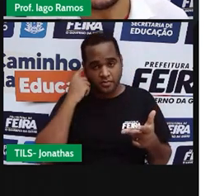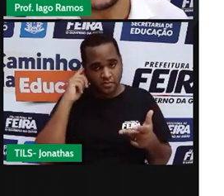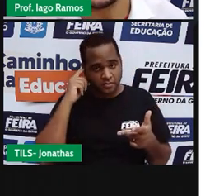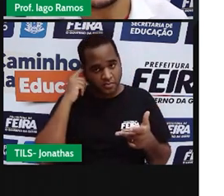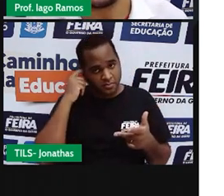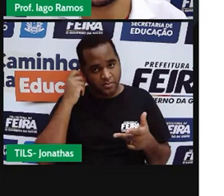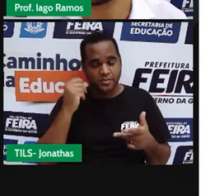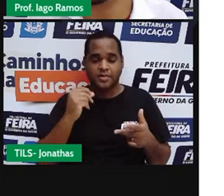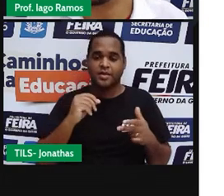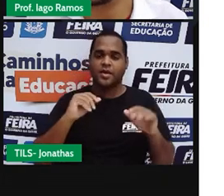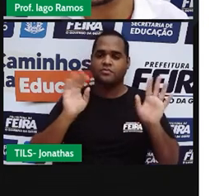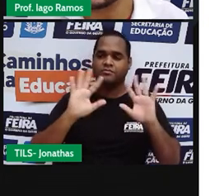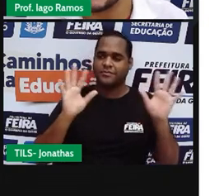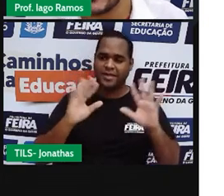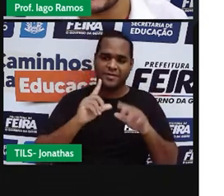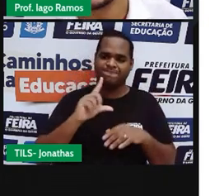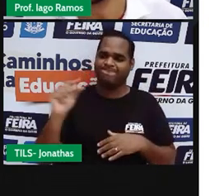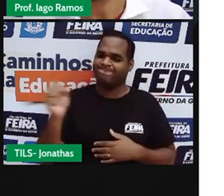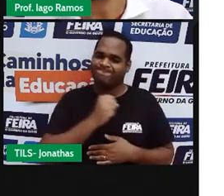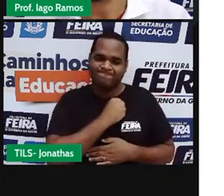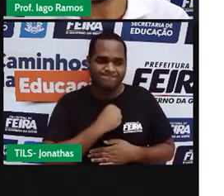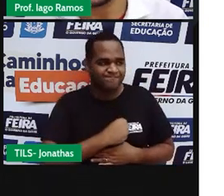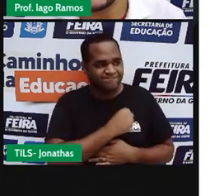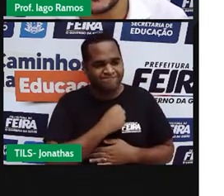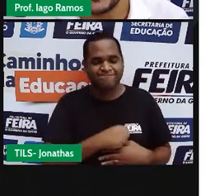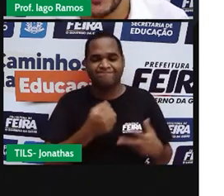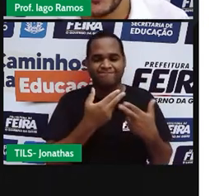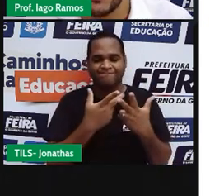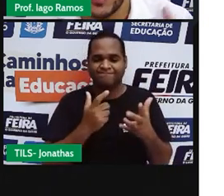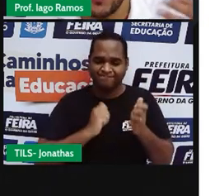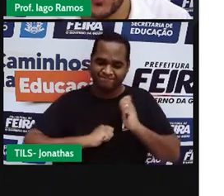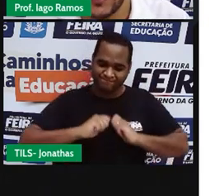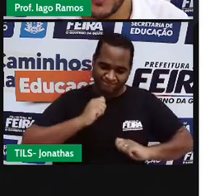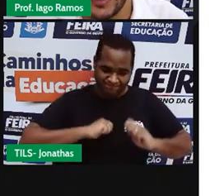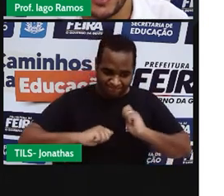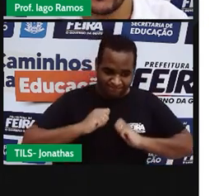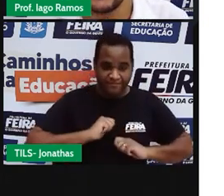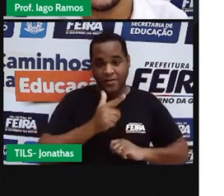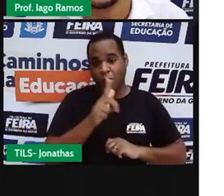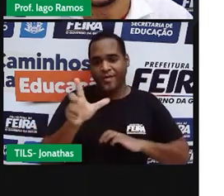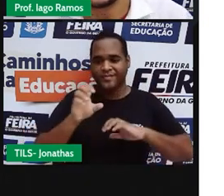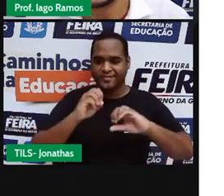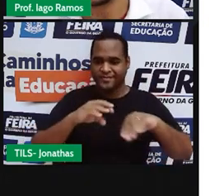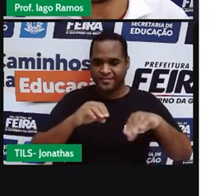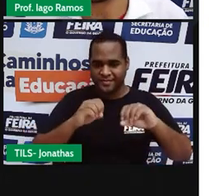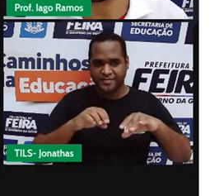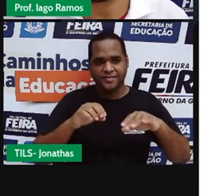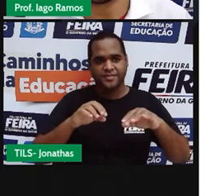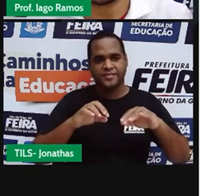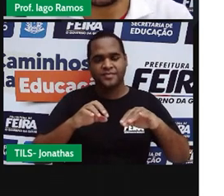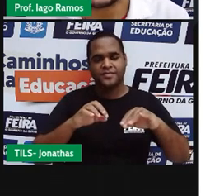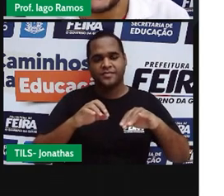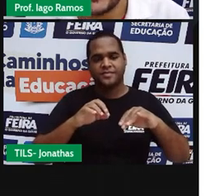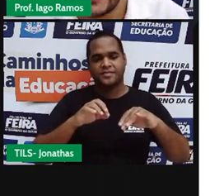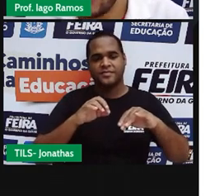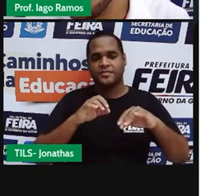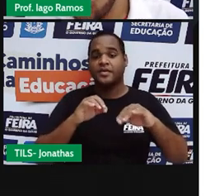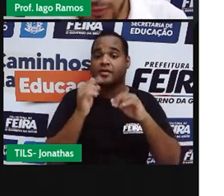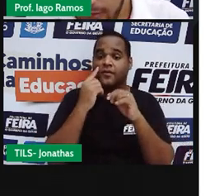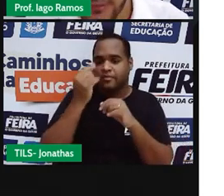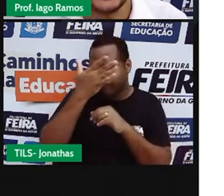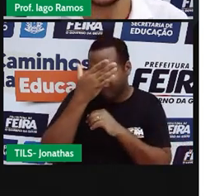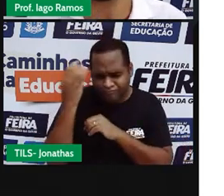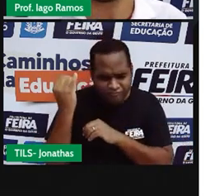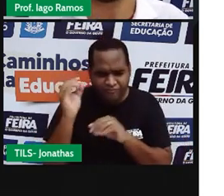Bom, eu vou me despedir com muita saudade e muita ansiedade para a próxima aula dizendo para você não esquecer